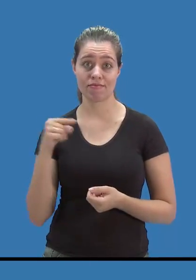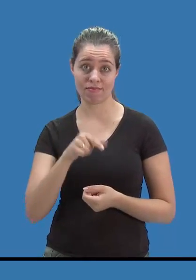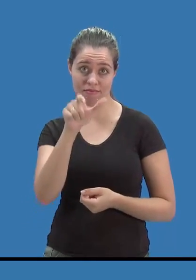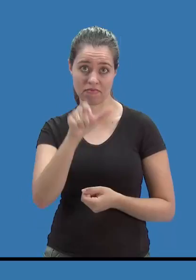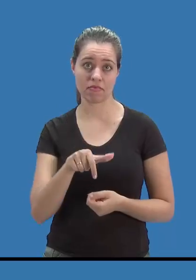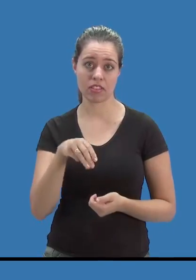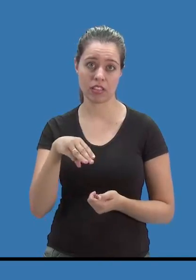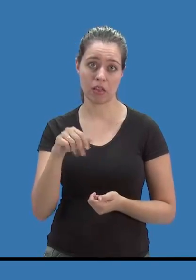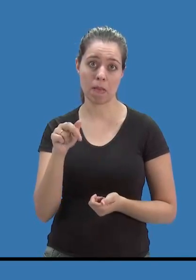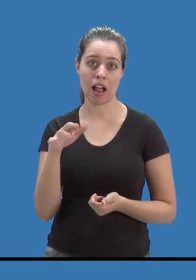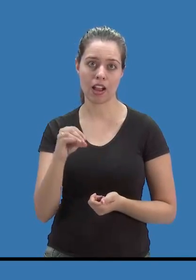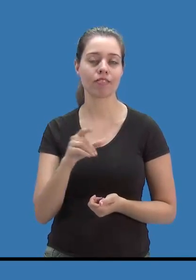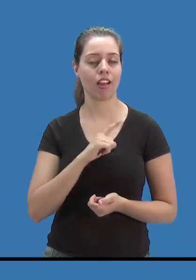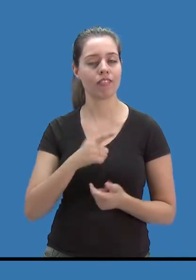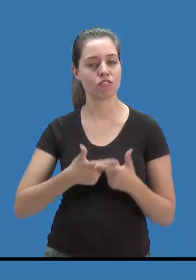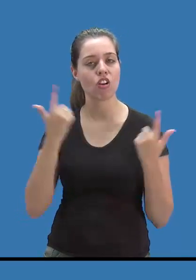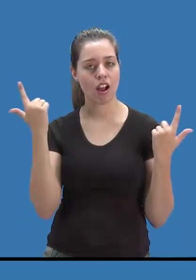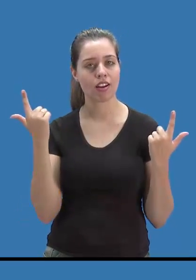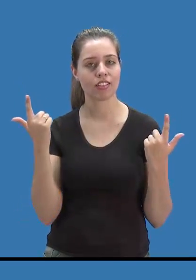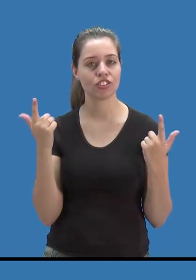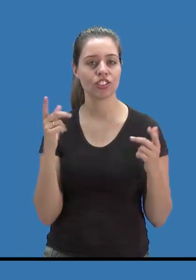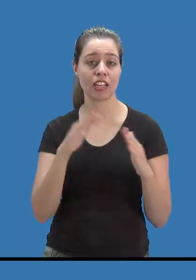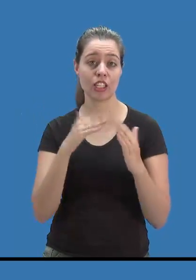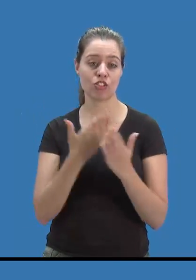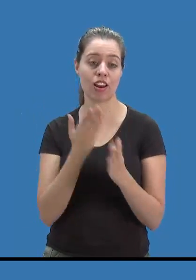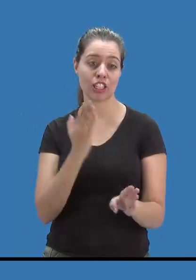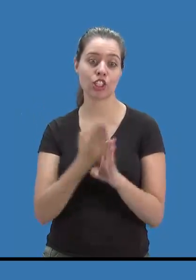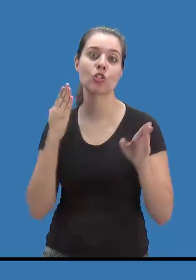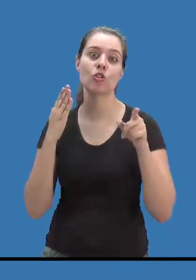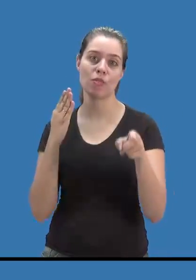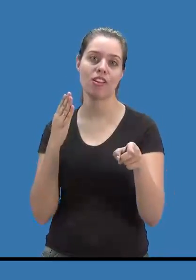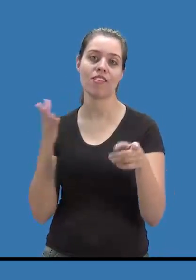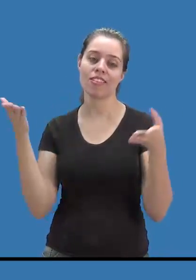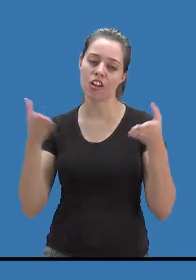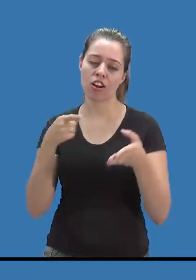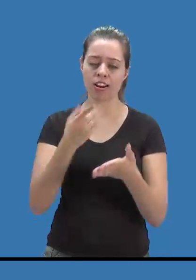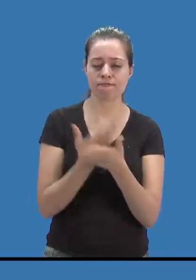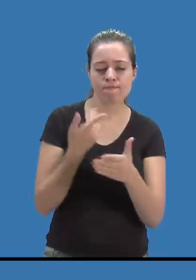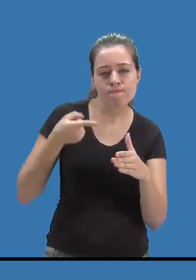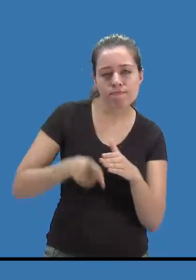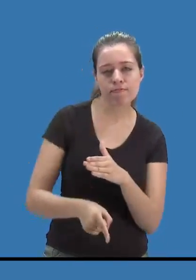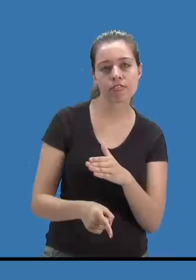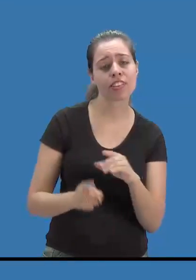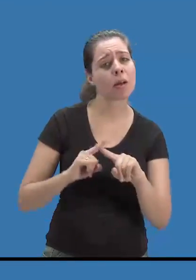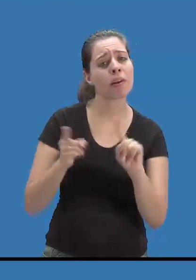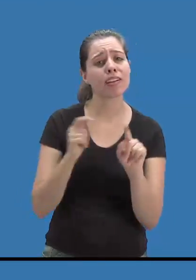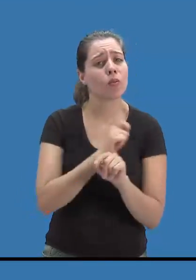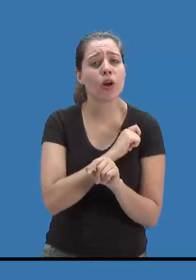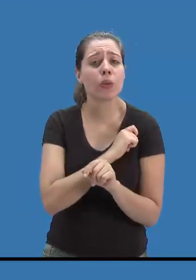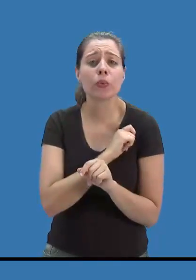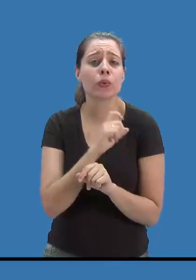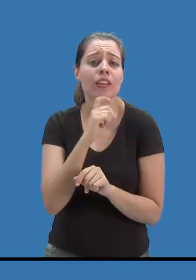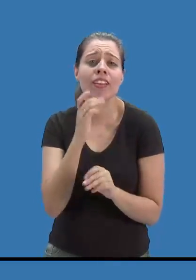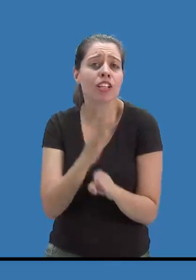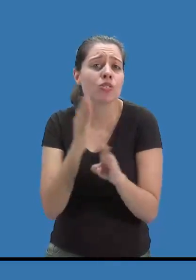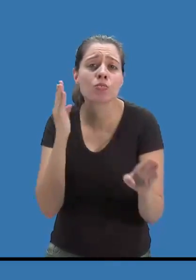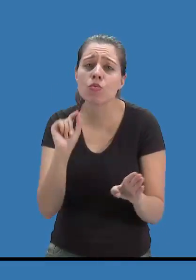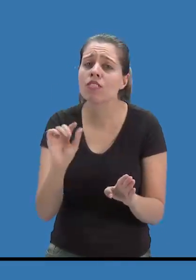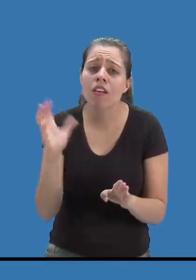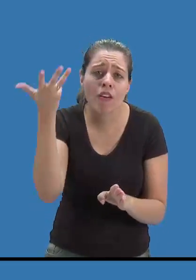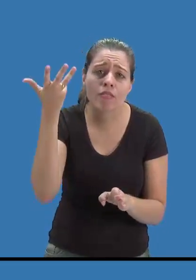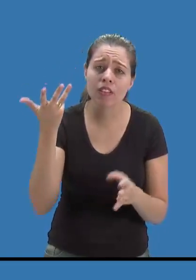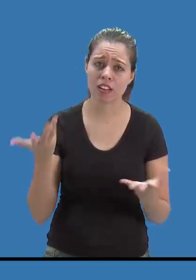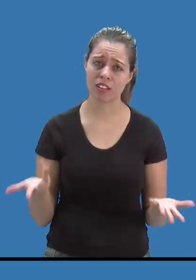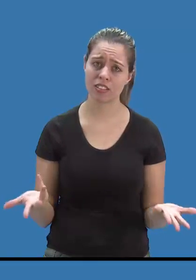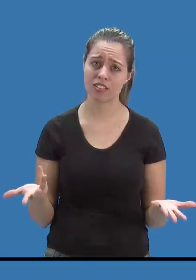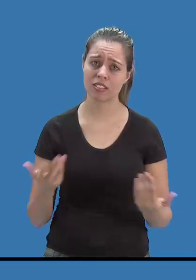teve sorte, foi identificado pela escola e agora se aprofunda na área de que gosta. Mas e os alunos que nunca foram descobertos? O que pode